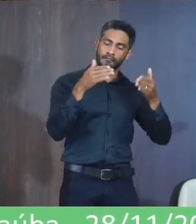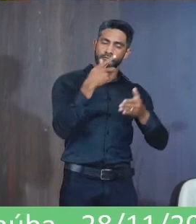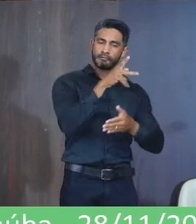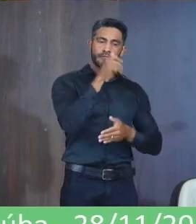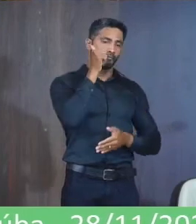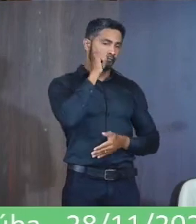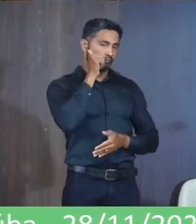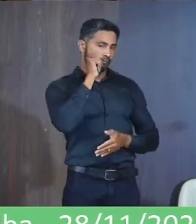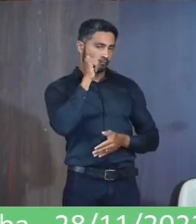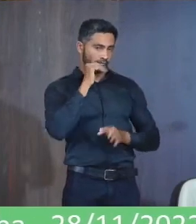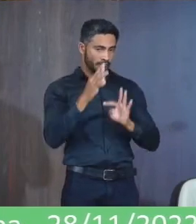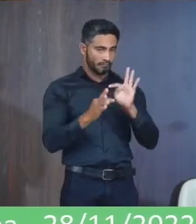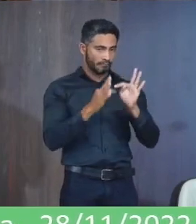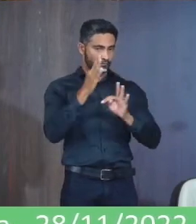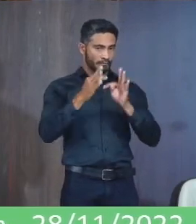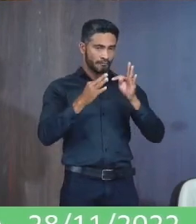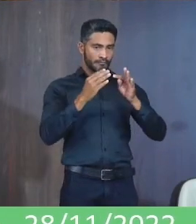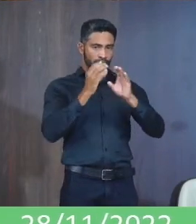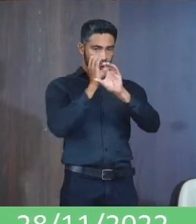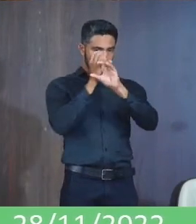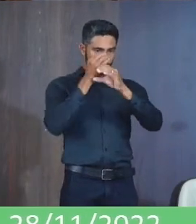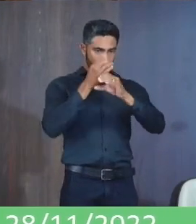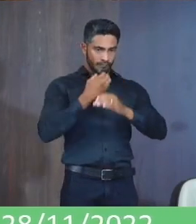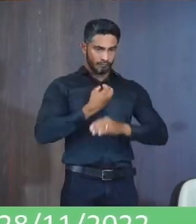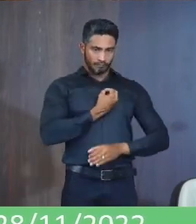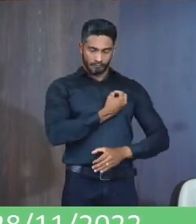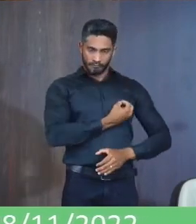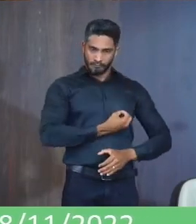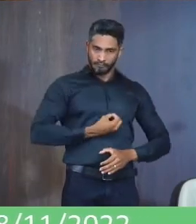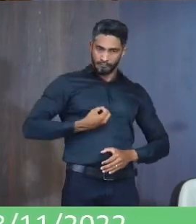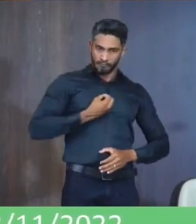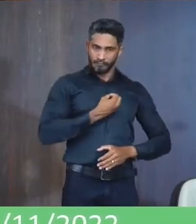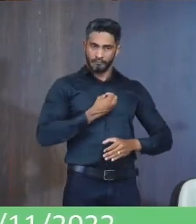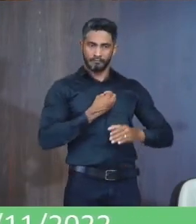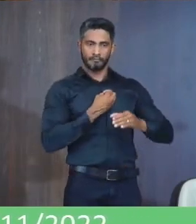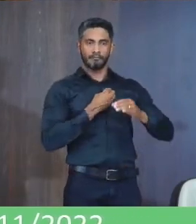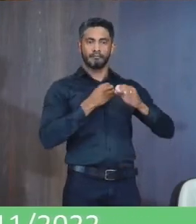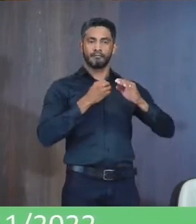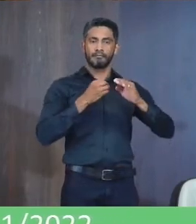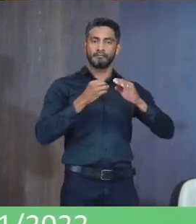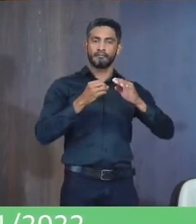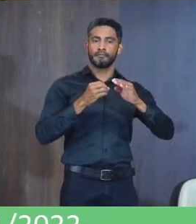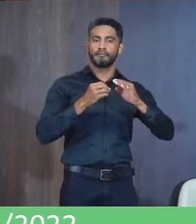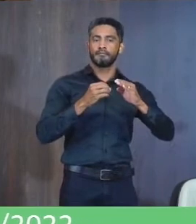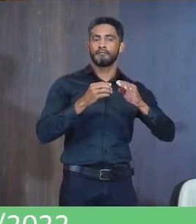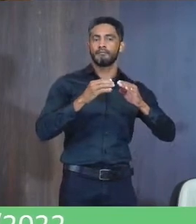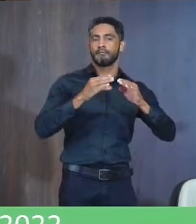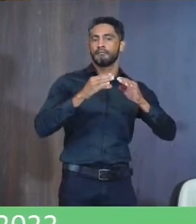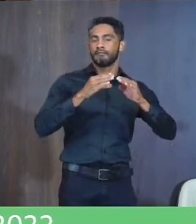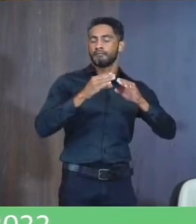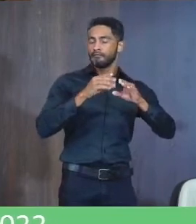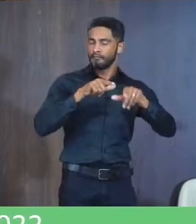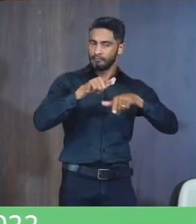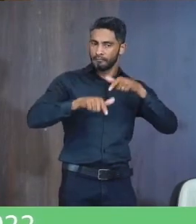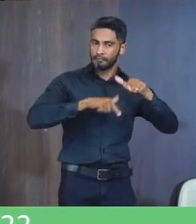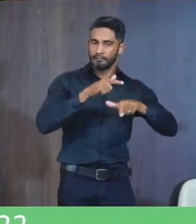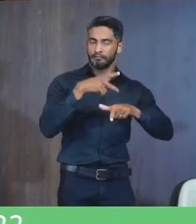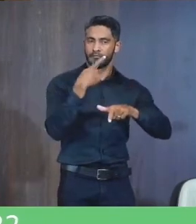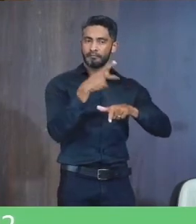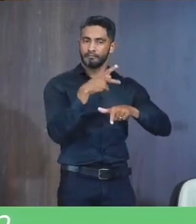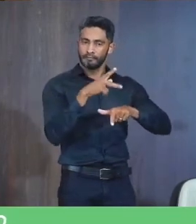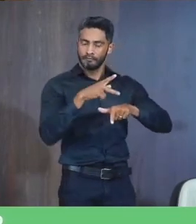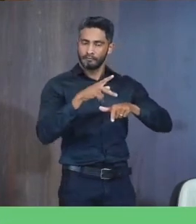radiologia Rádio Diagnóstico Na clínica CDP Santa Maria No município De Janaúba Trabalho Exercido